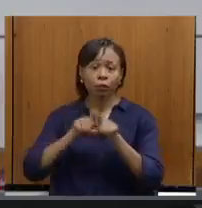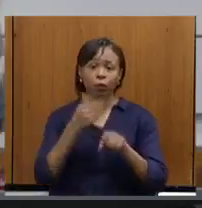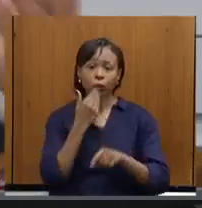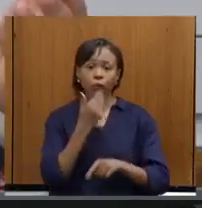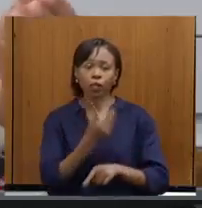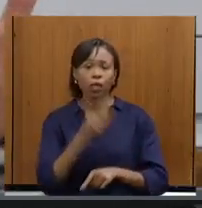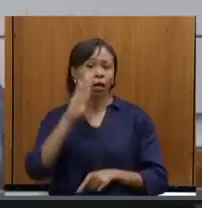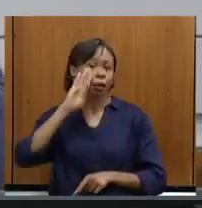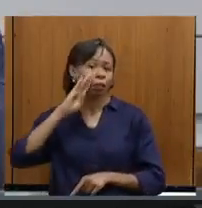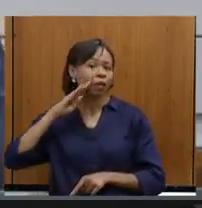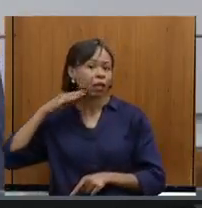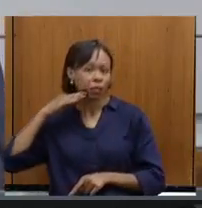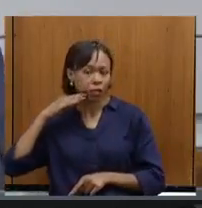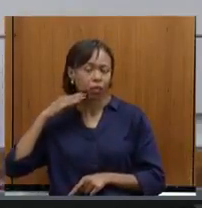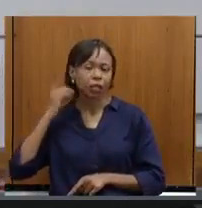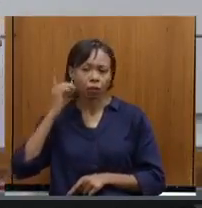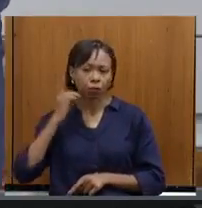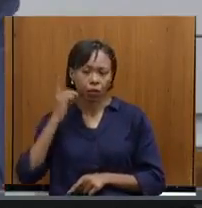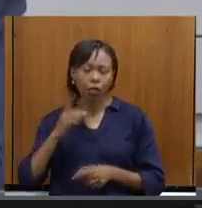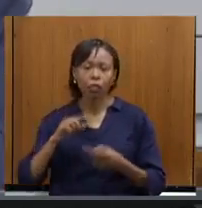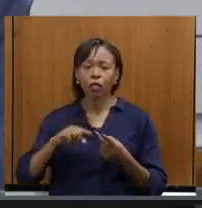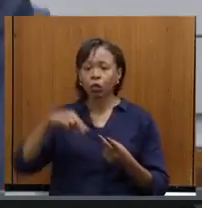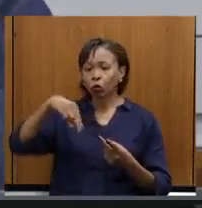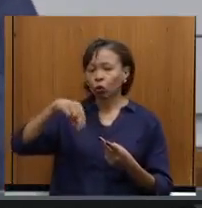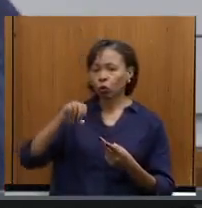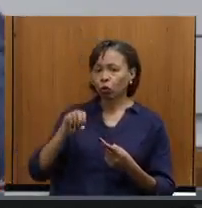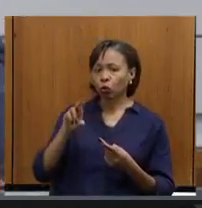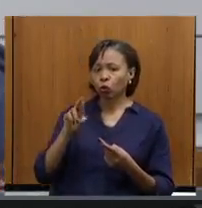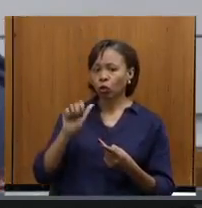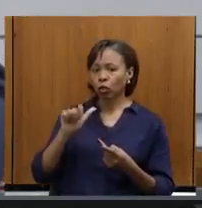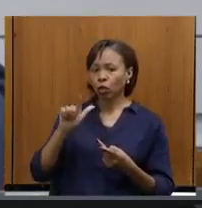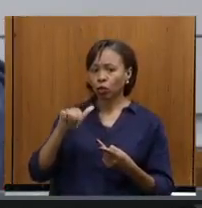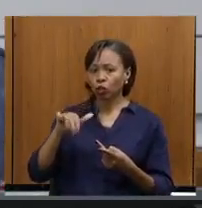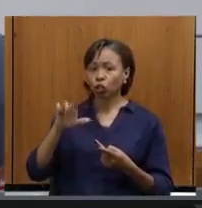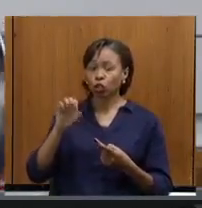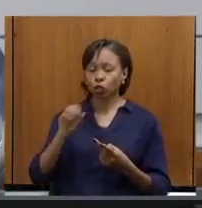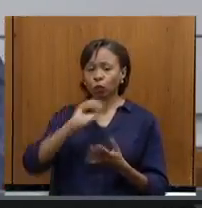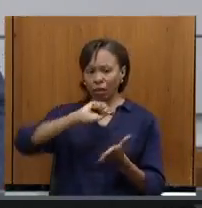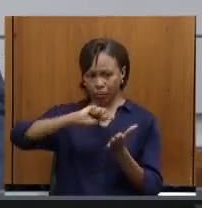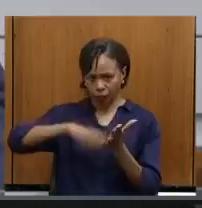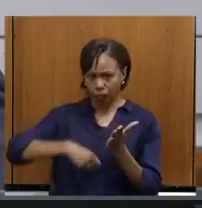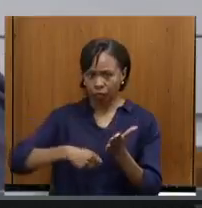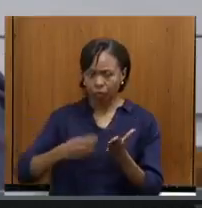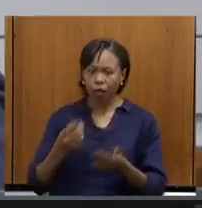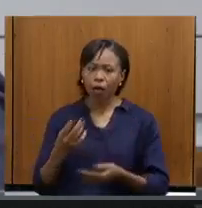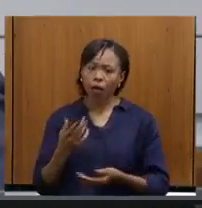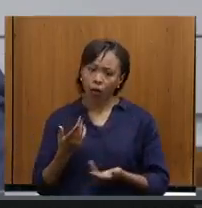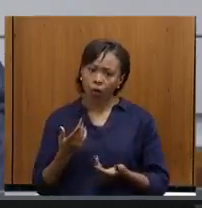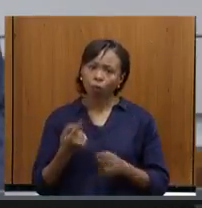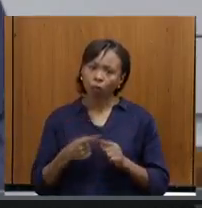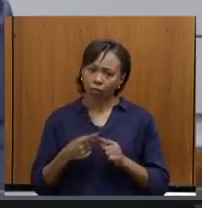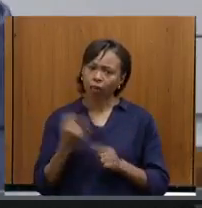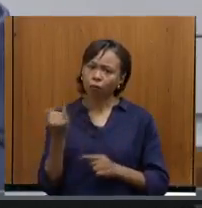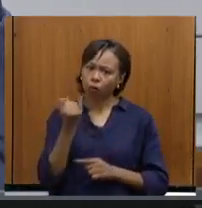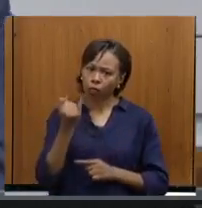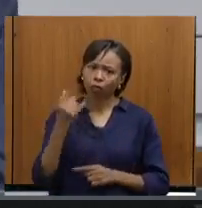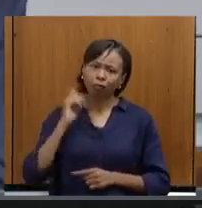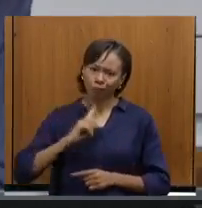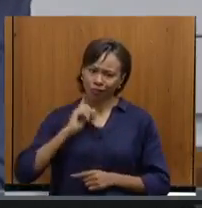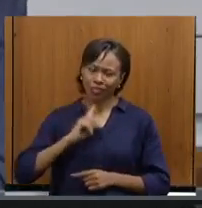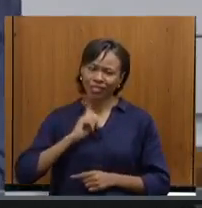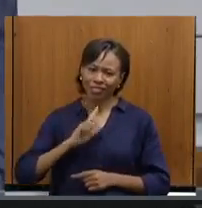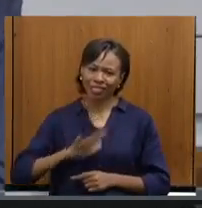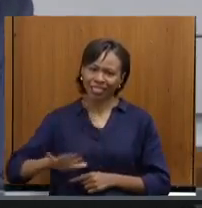deputada Beatriz Serqueira e o deputado Noraldino que possa assinar conosco esse requerimento, porque é de grande interesse para todos nós, para Minas Gerais.